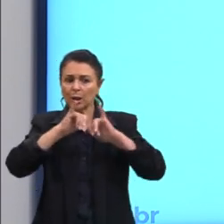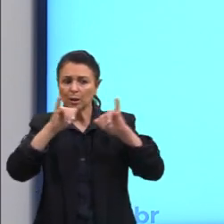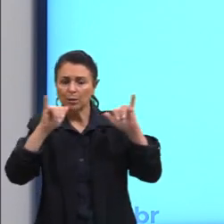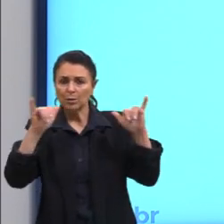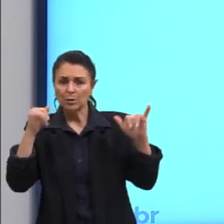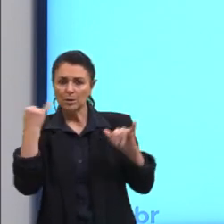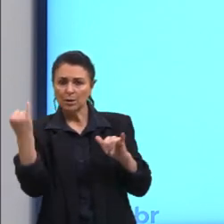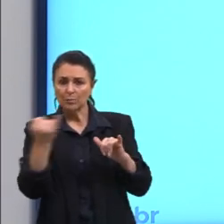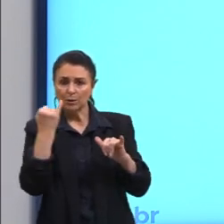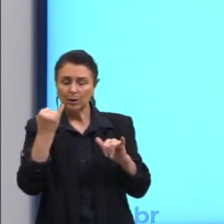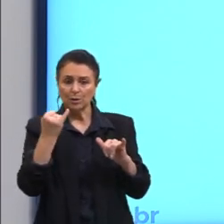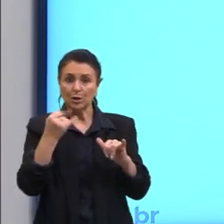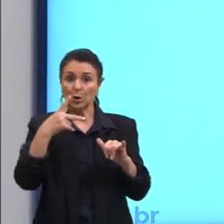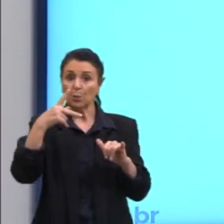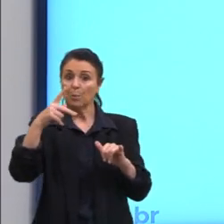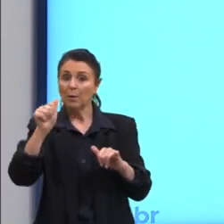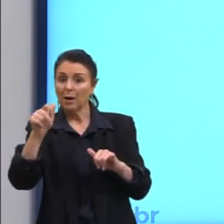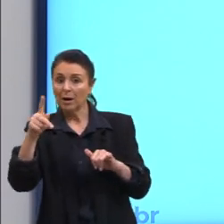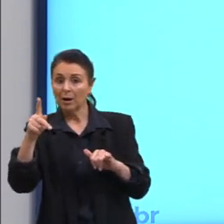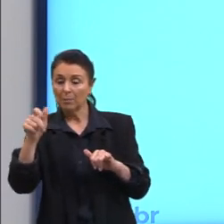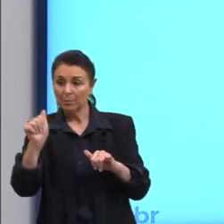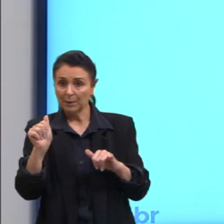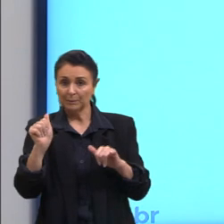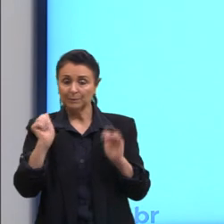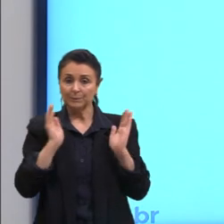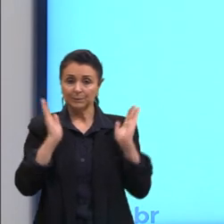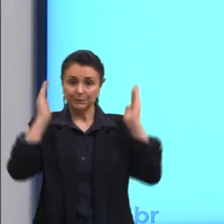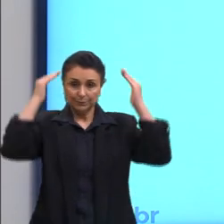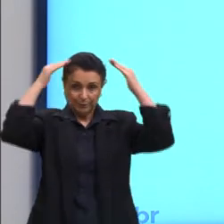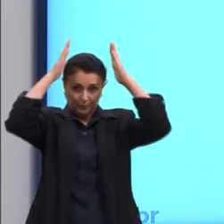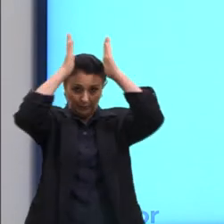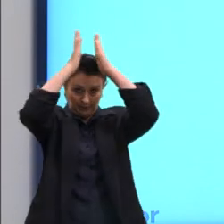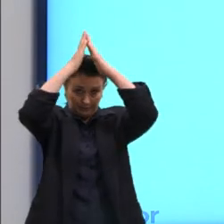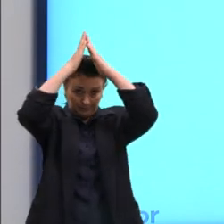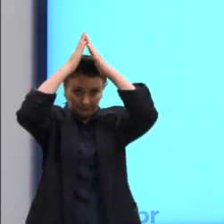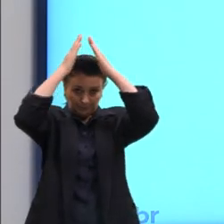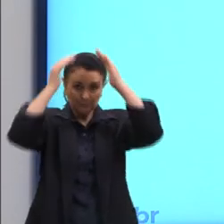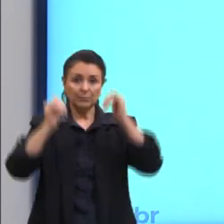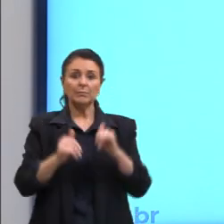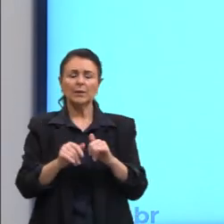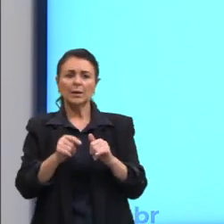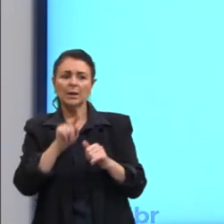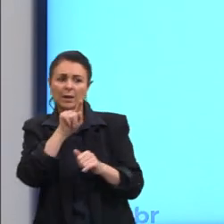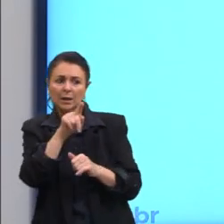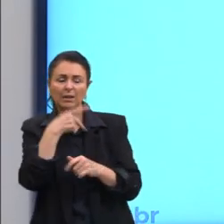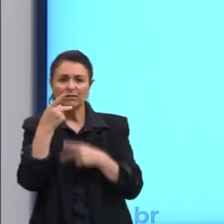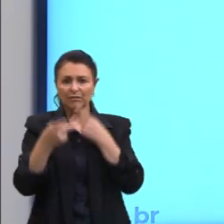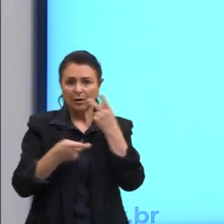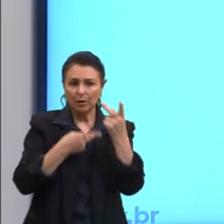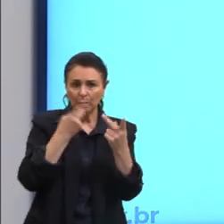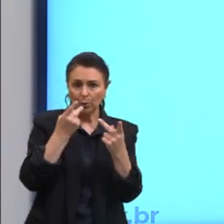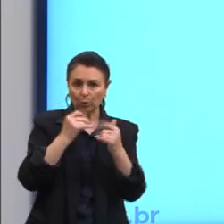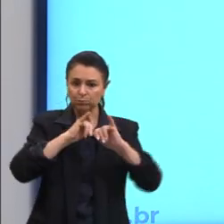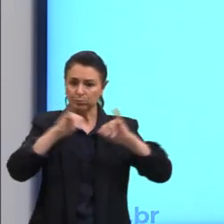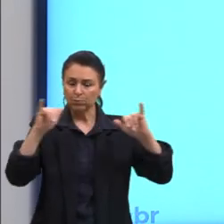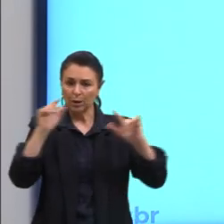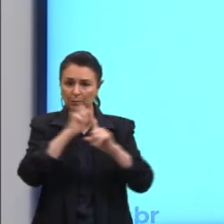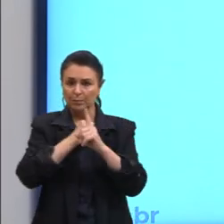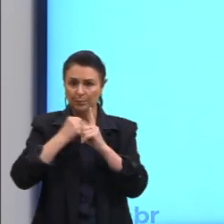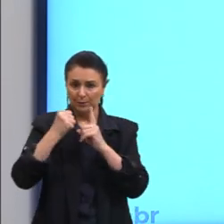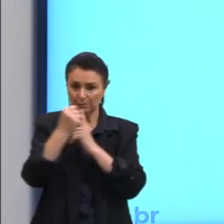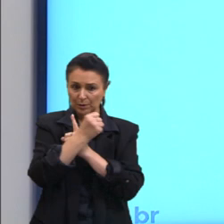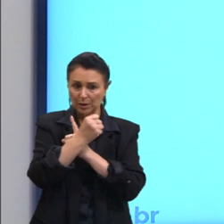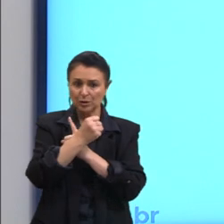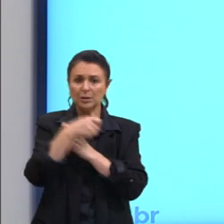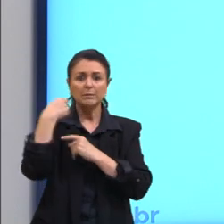dizendo que o Papa fez novamente um chamado à paz, ou seja, falou com a sociedade que a paz é necessária.